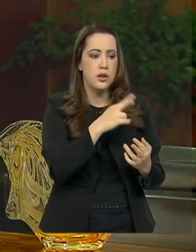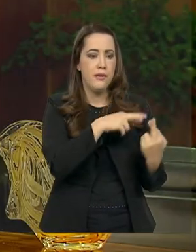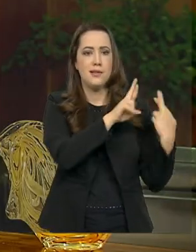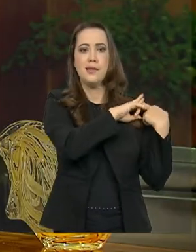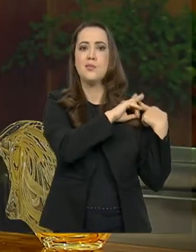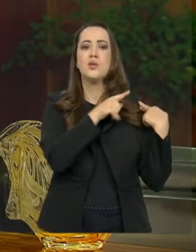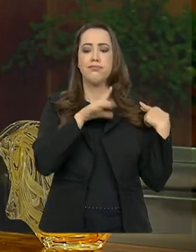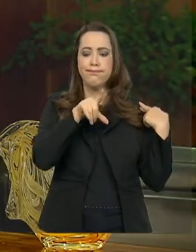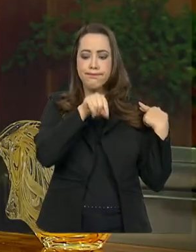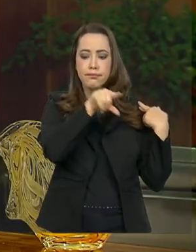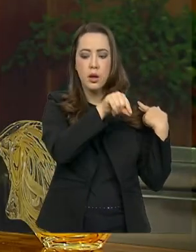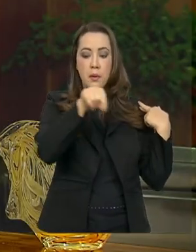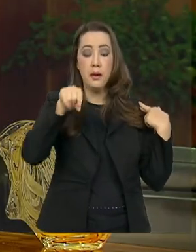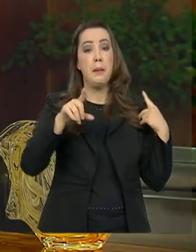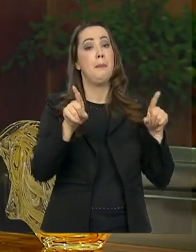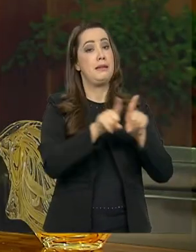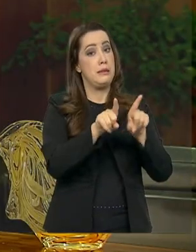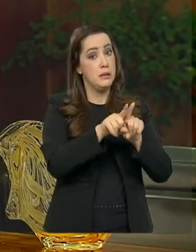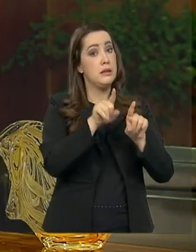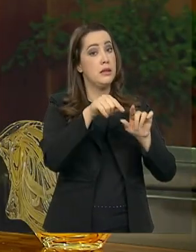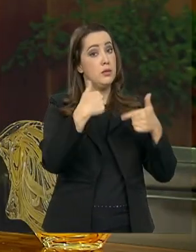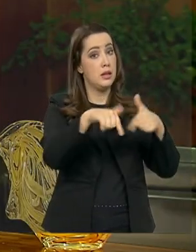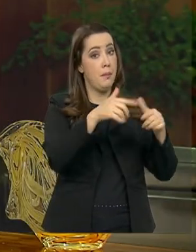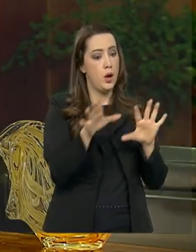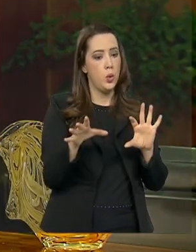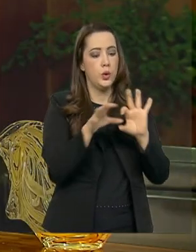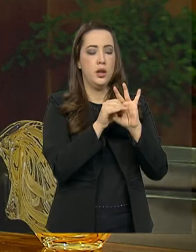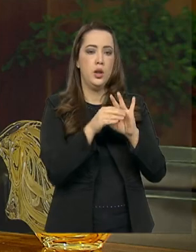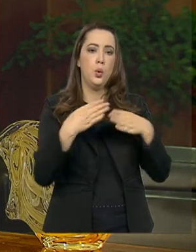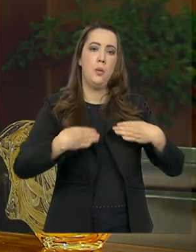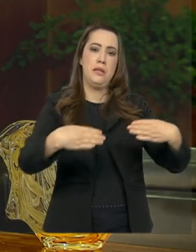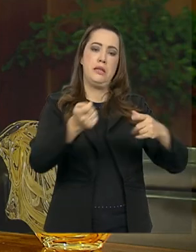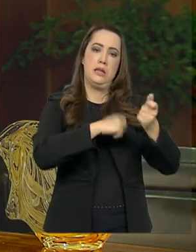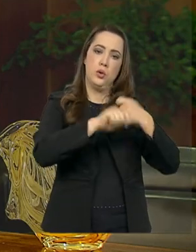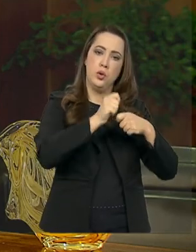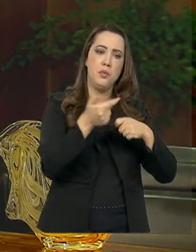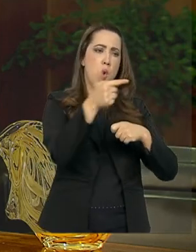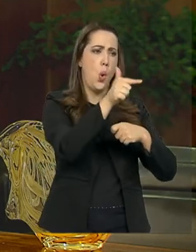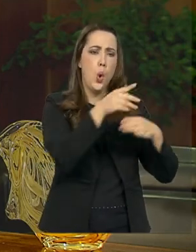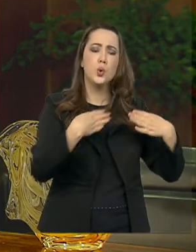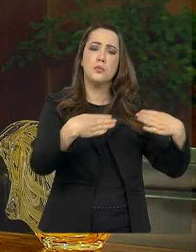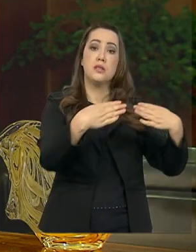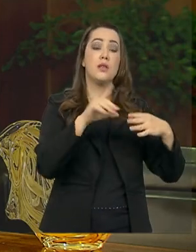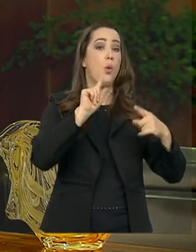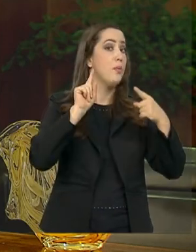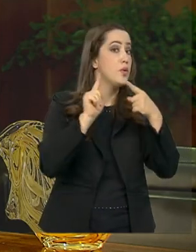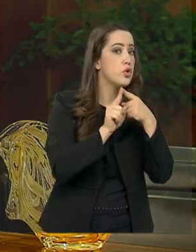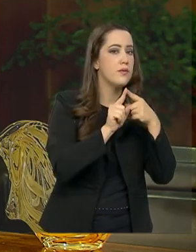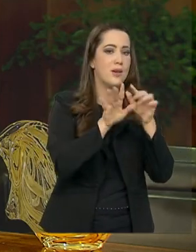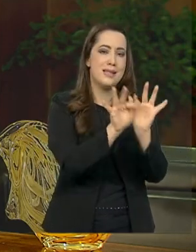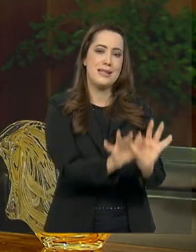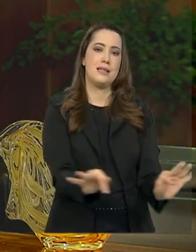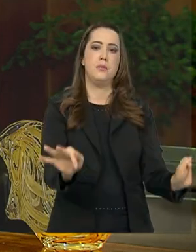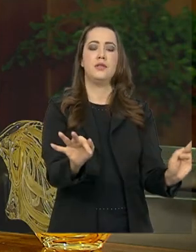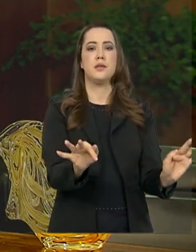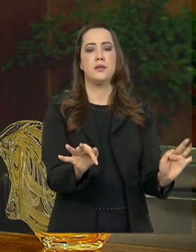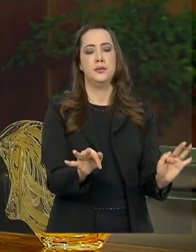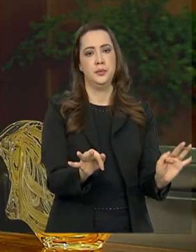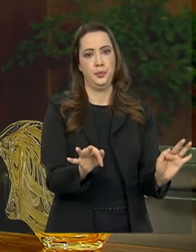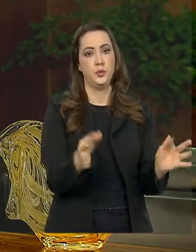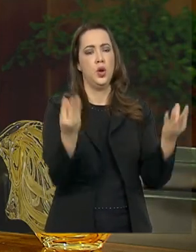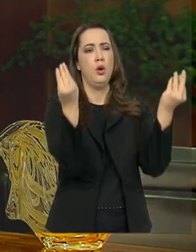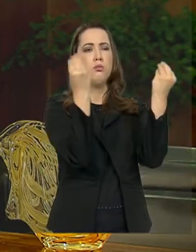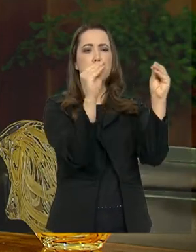que fazemos um trabalho transversal com o Ministério da Economia e demais ministérios, visando a desburocratização. a